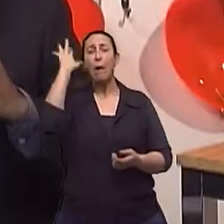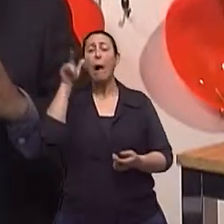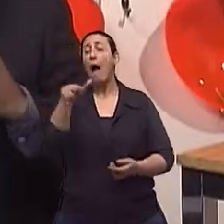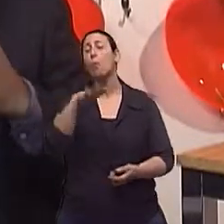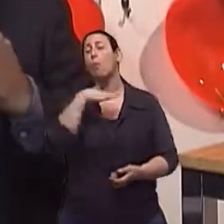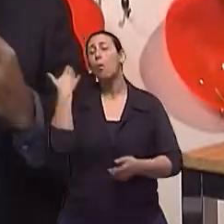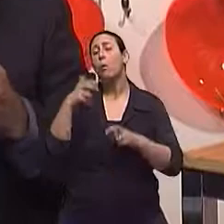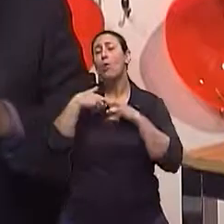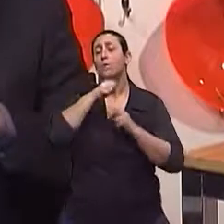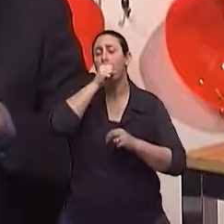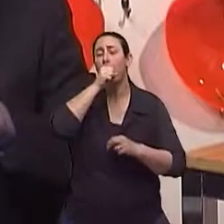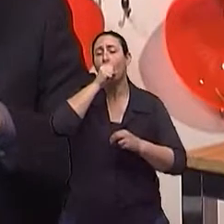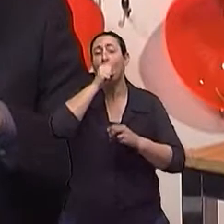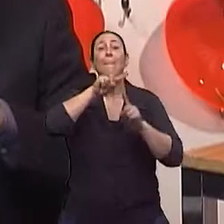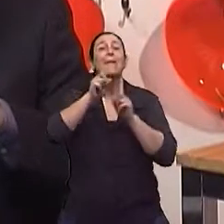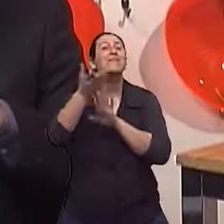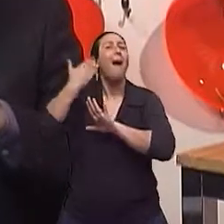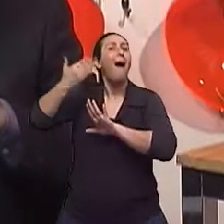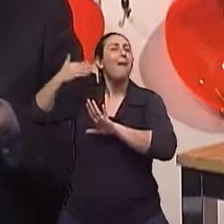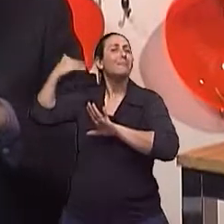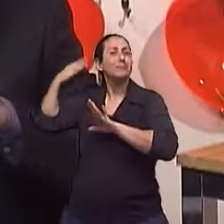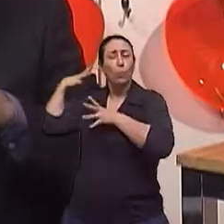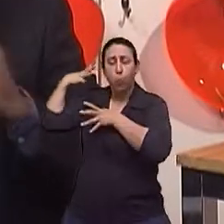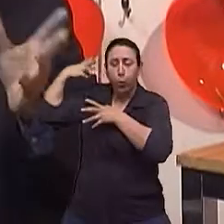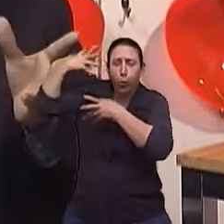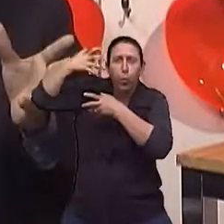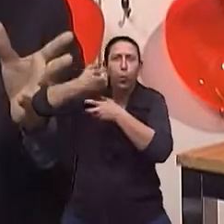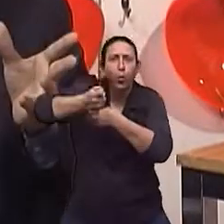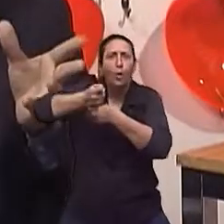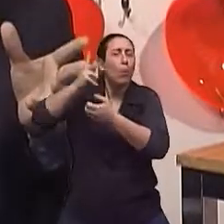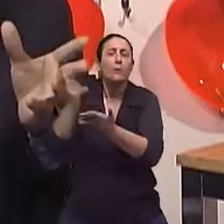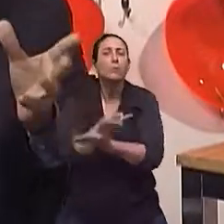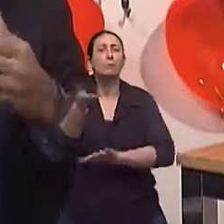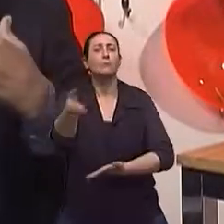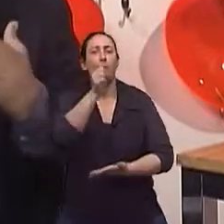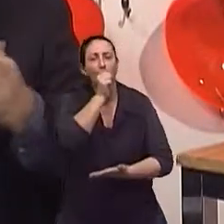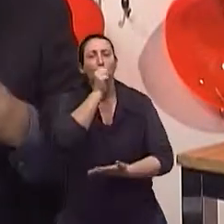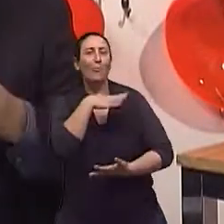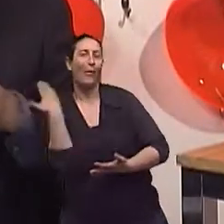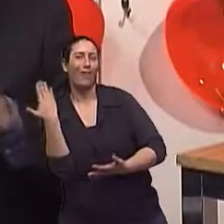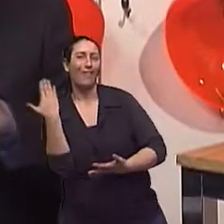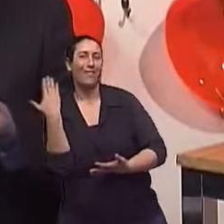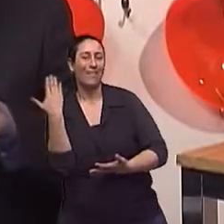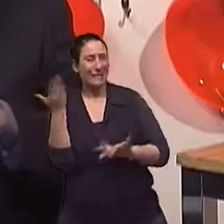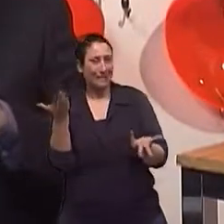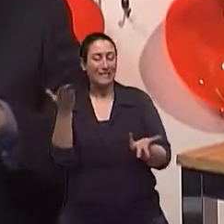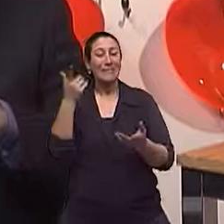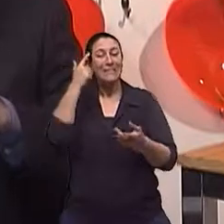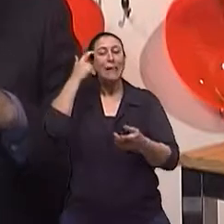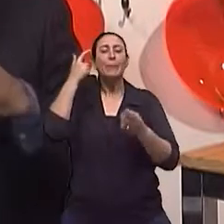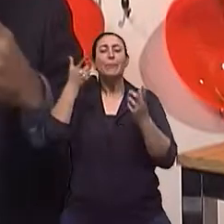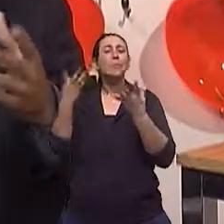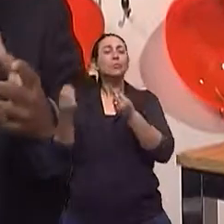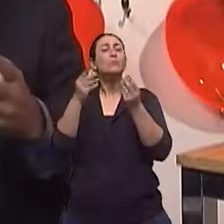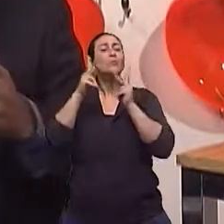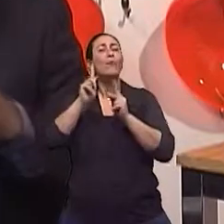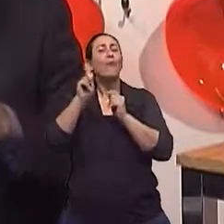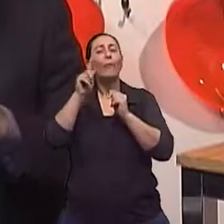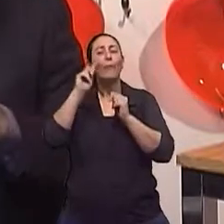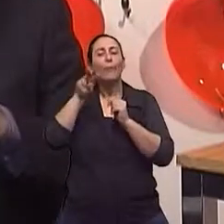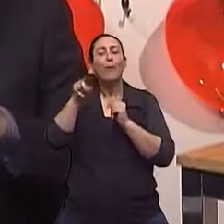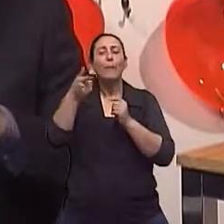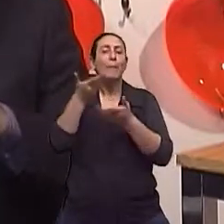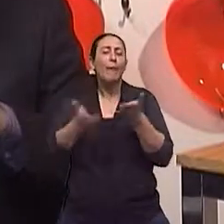é frequentemente subestimado como uma causa de morbidade, ou seja, de perda da autonomia do indivíduo e